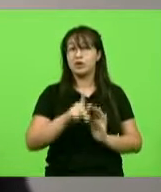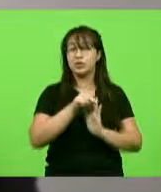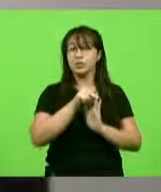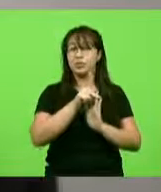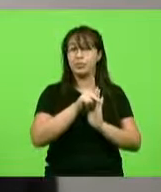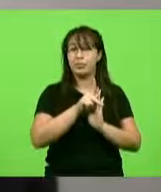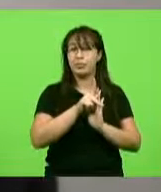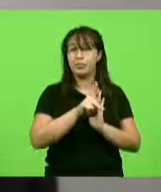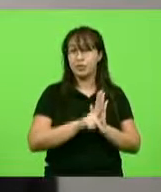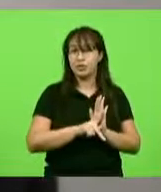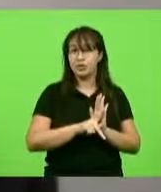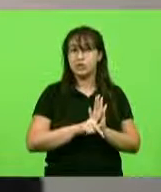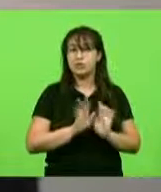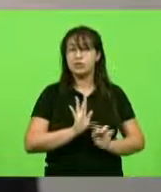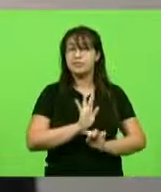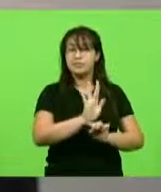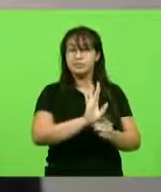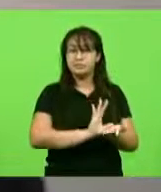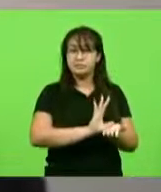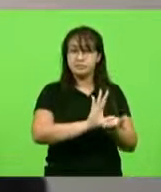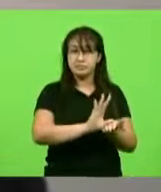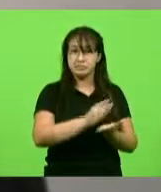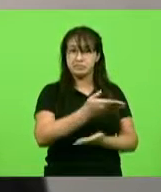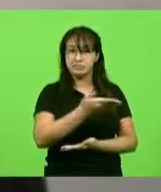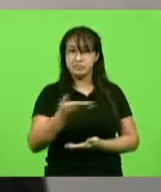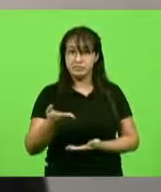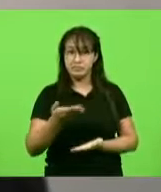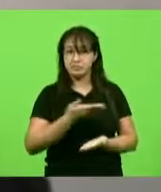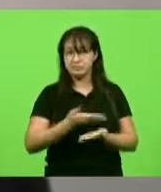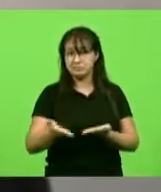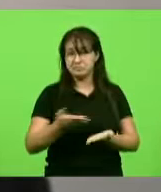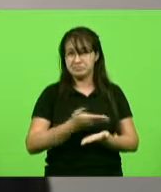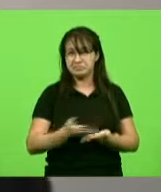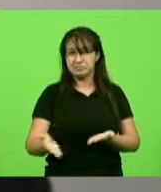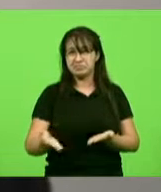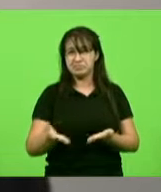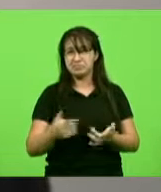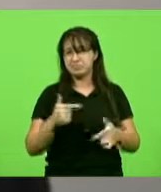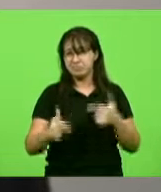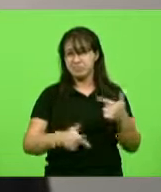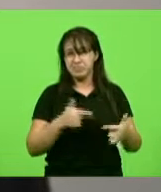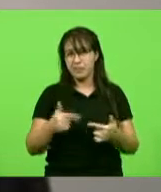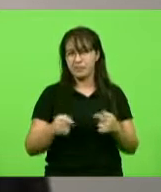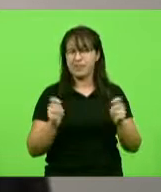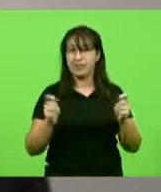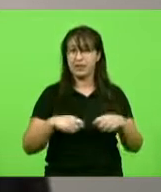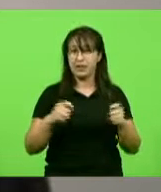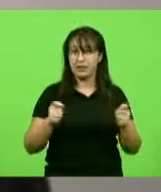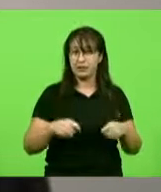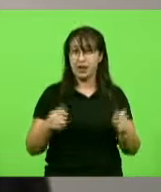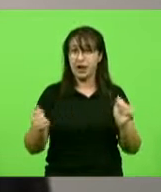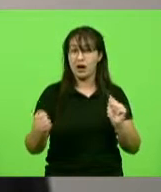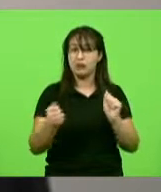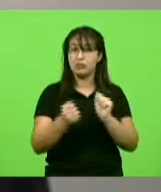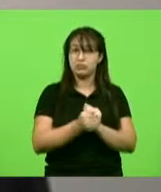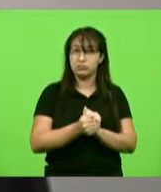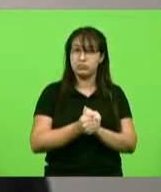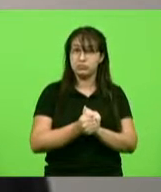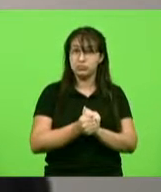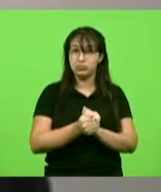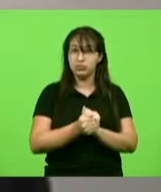para as pessoas que possam caminhar para superar isso, mas